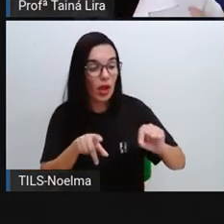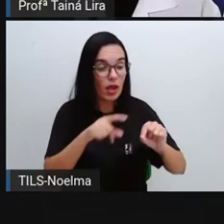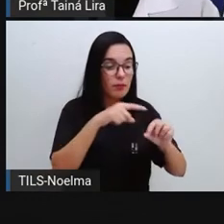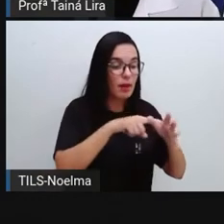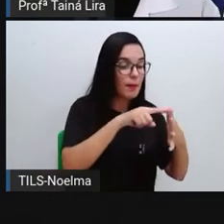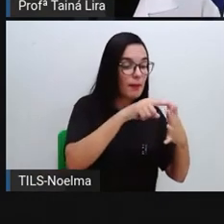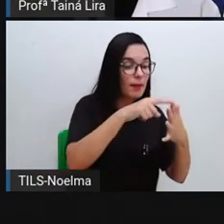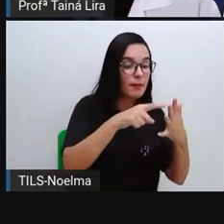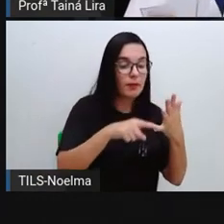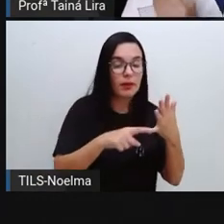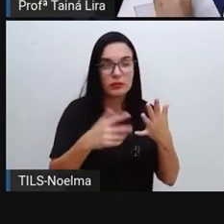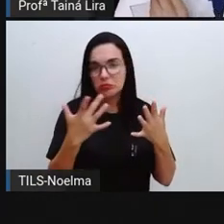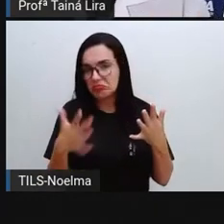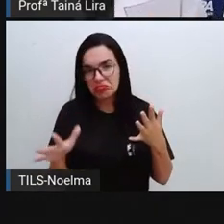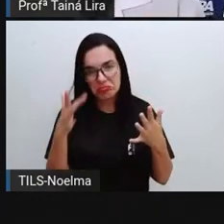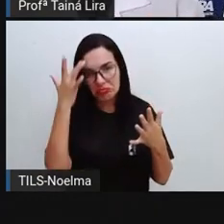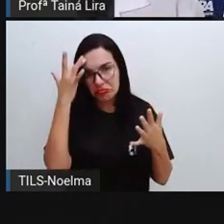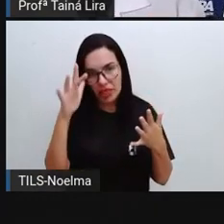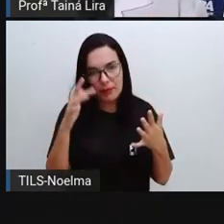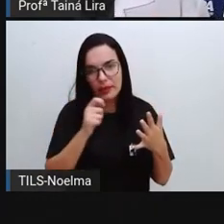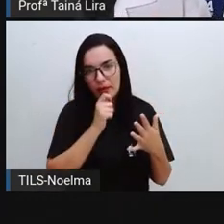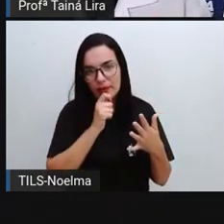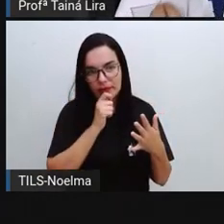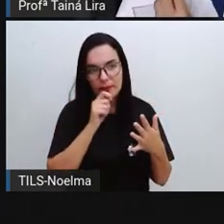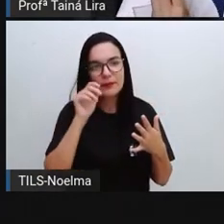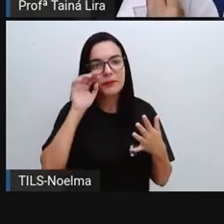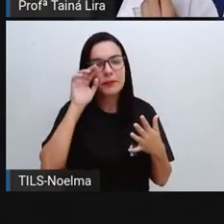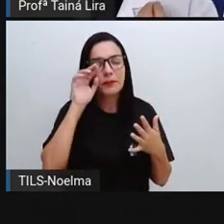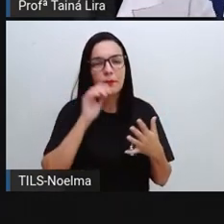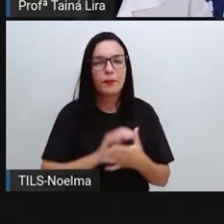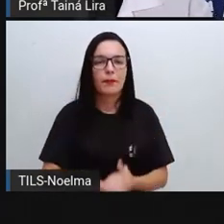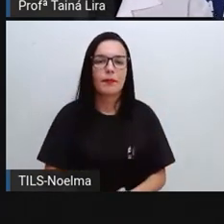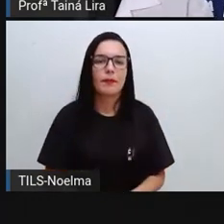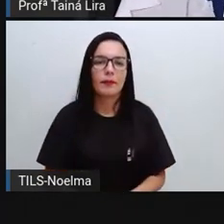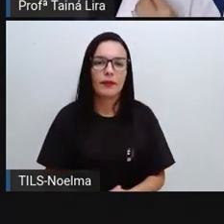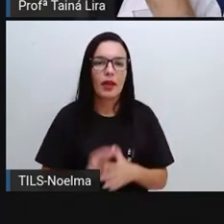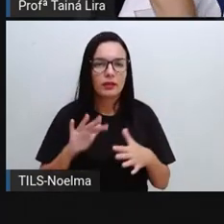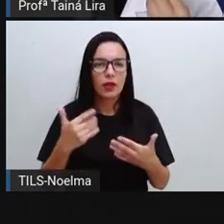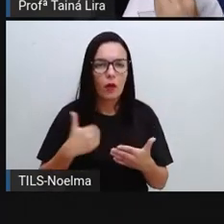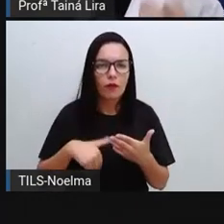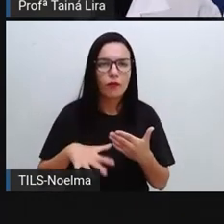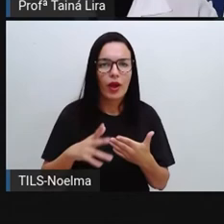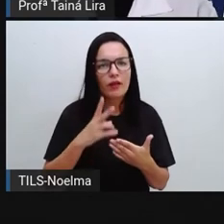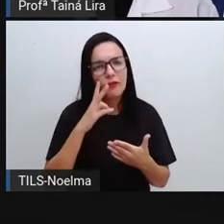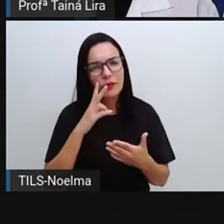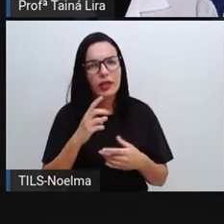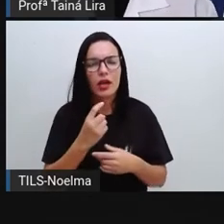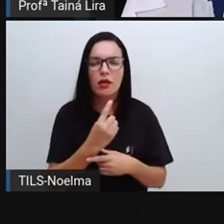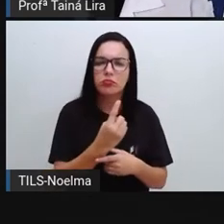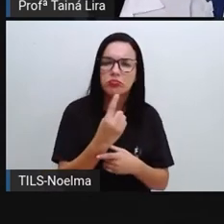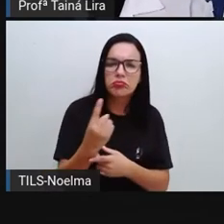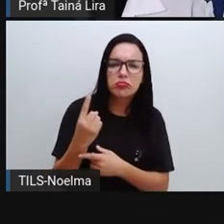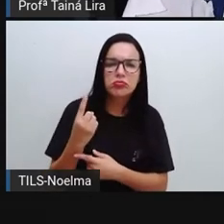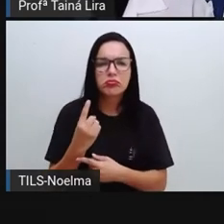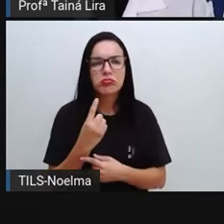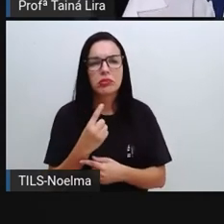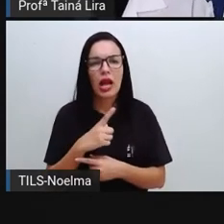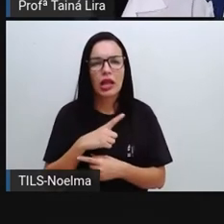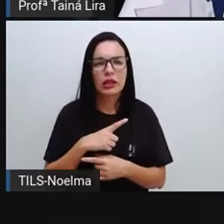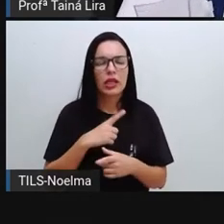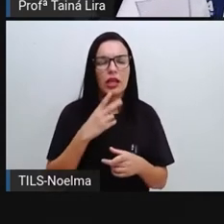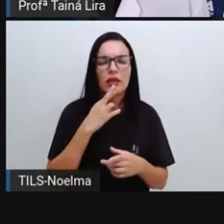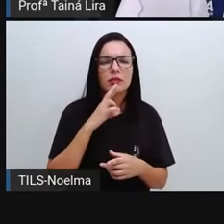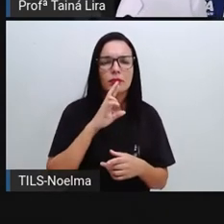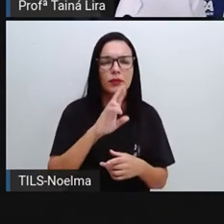ninguém aí. Então, o a gente vai fazer? A gente vai tentar descobrir o animal de cada uma, até a gente responder a